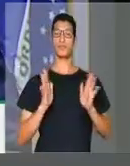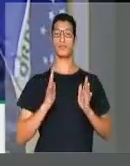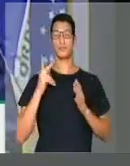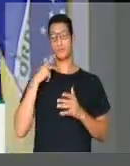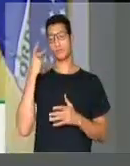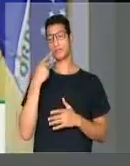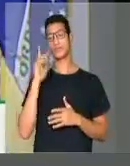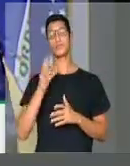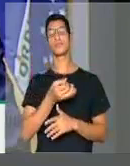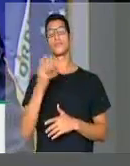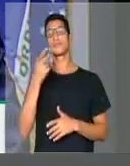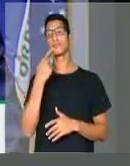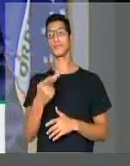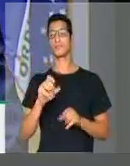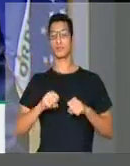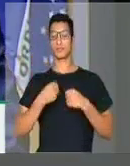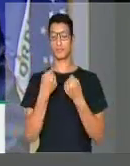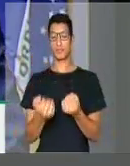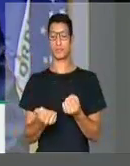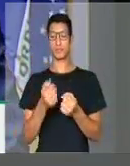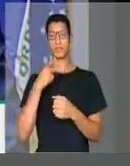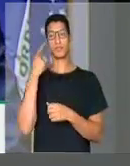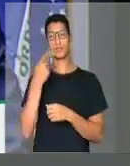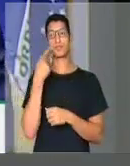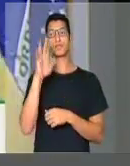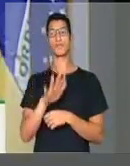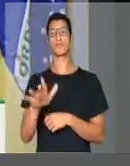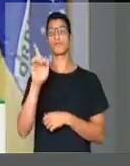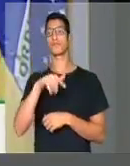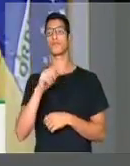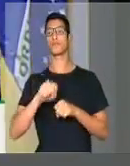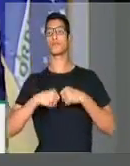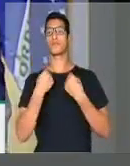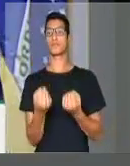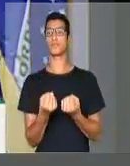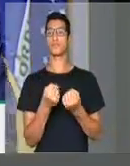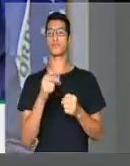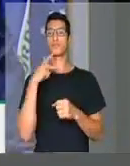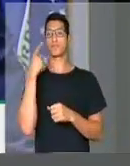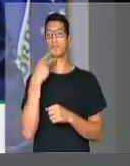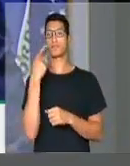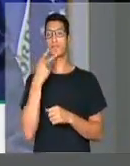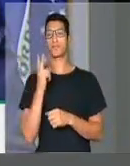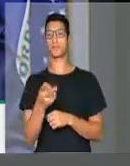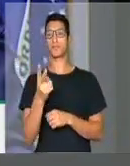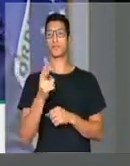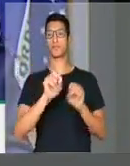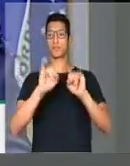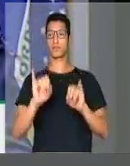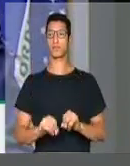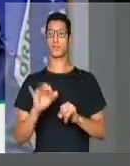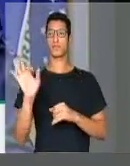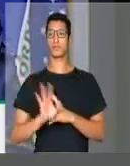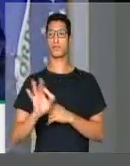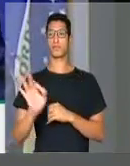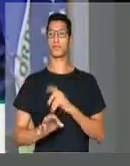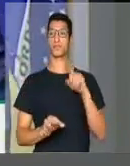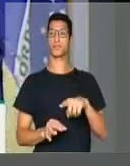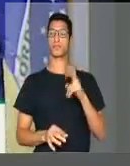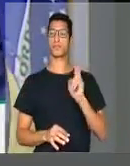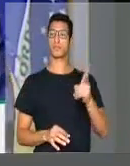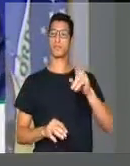partidária. Quando se fala em fortalecimento dos partidos, não é fortalecimento dos partidos a manutenção desse sistema proporcional.